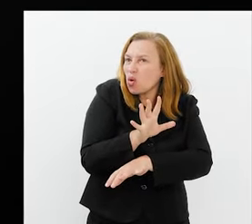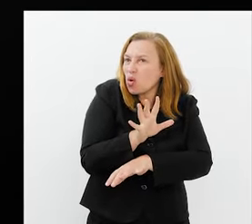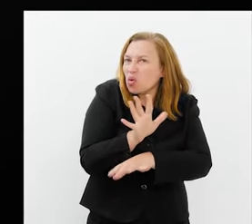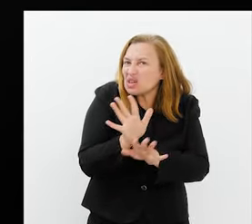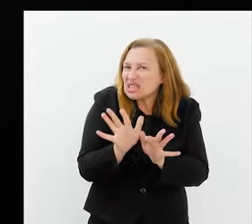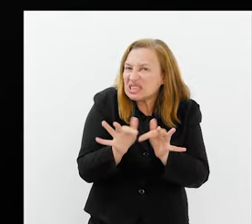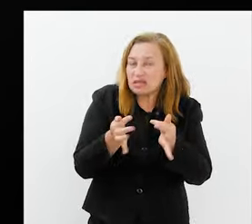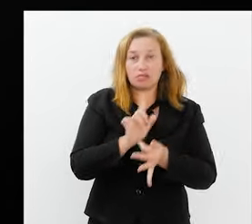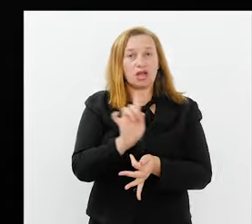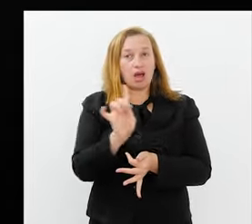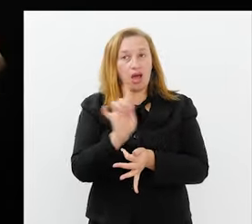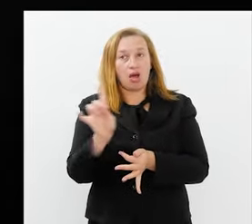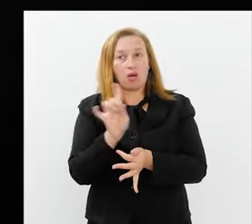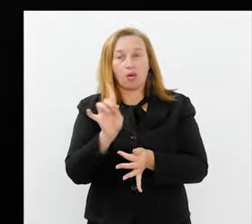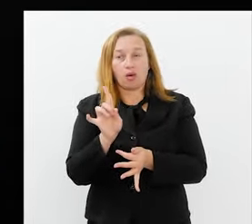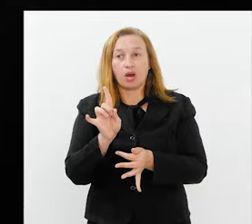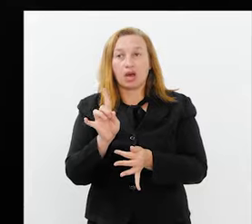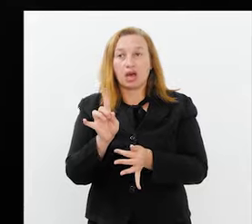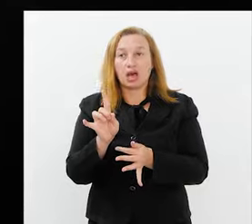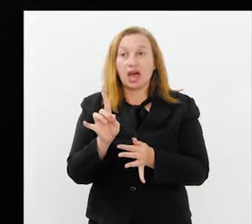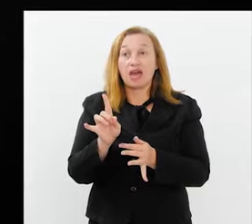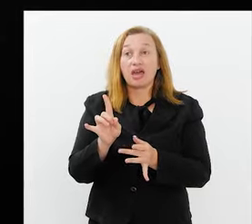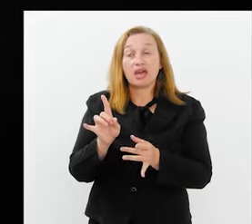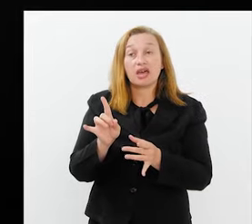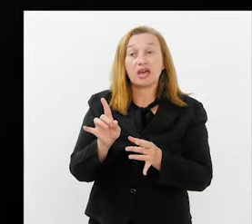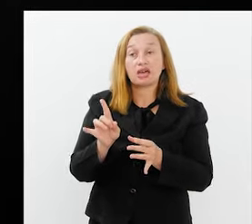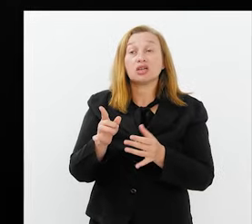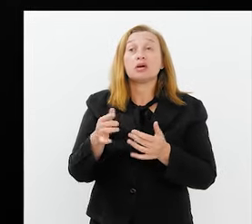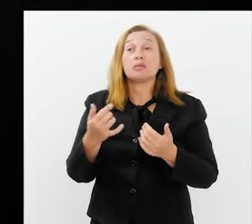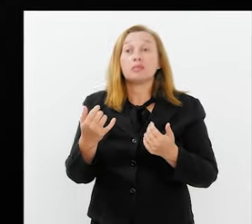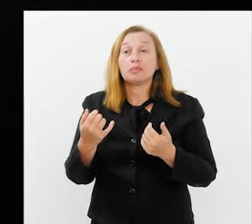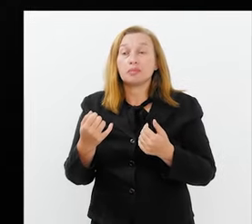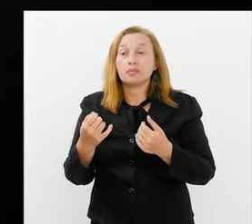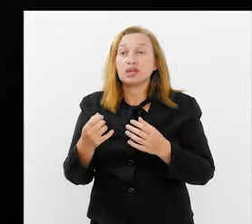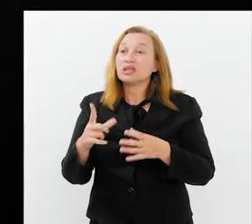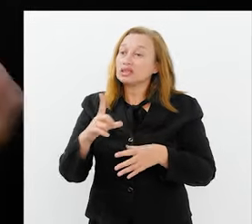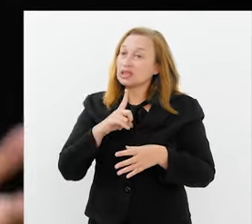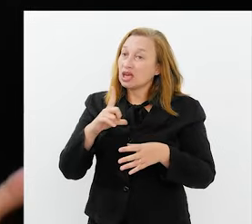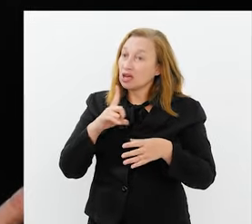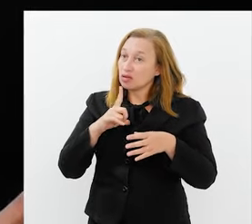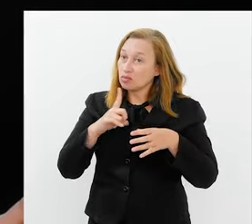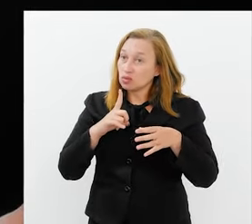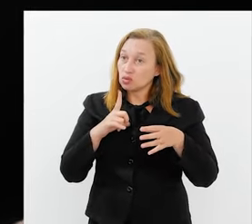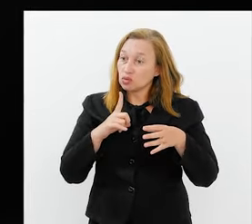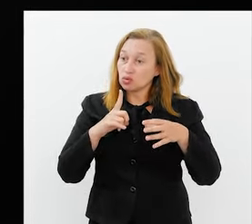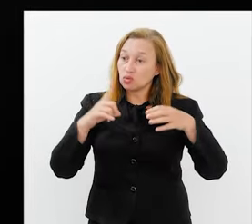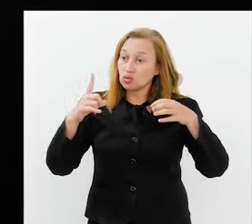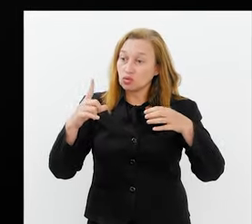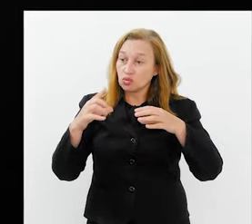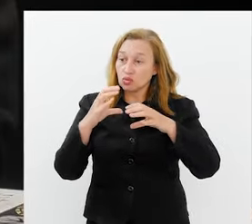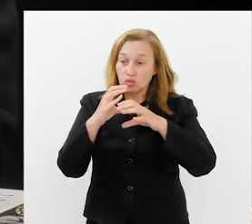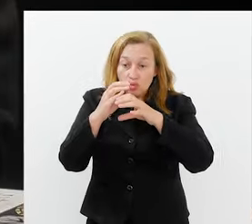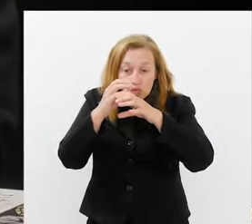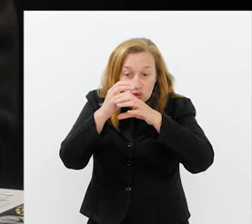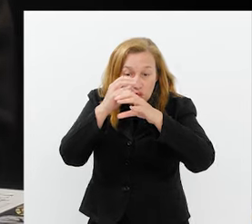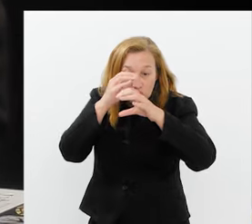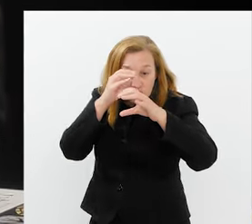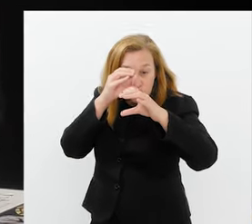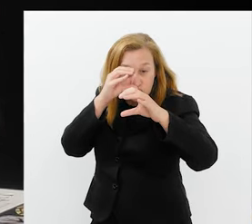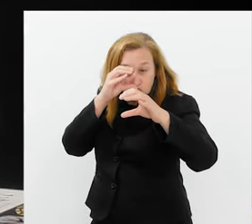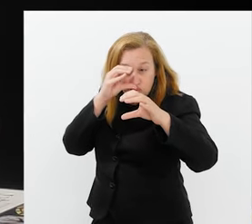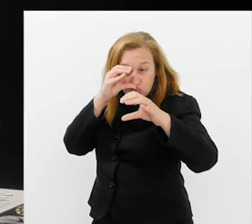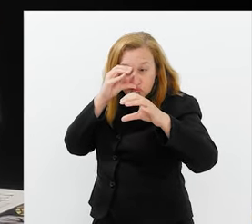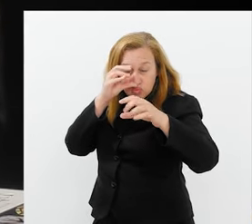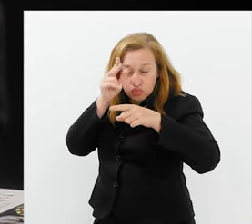coisa tão sutil. E aí vem aquele dilema, porque nós temos os super close-ups das câmeras, que